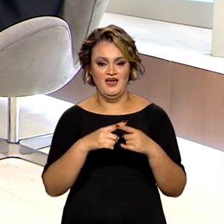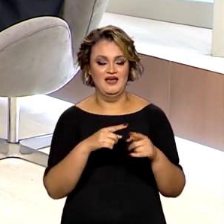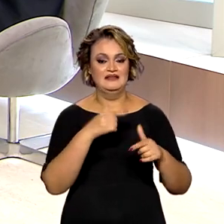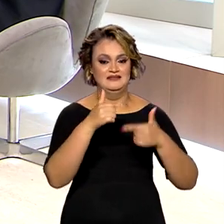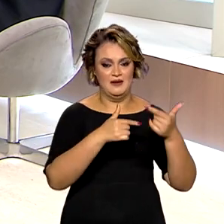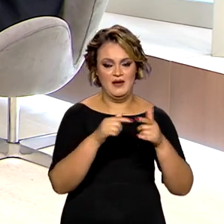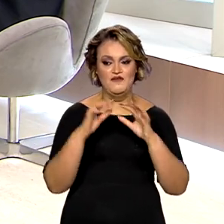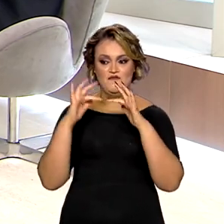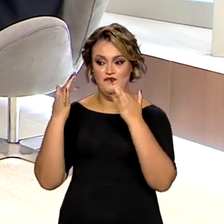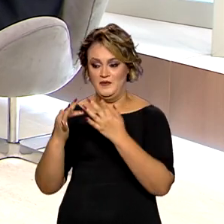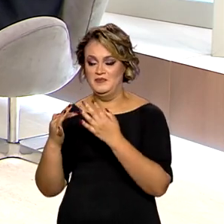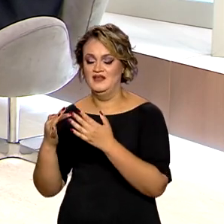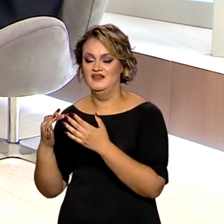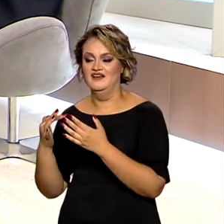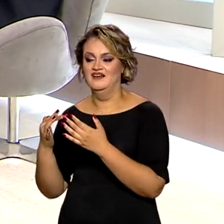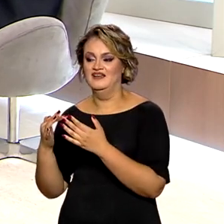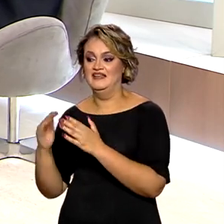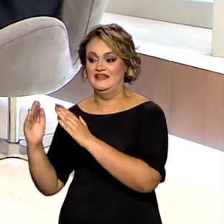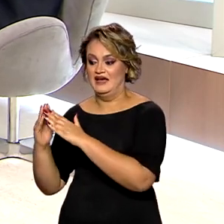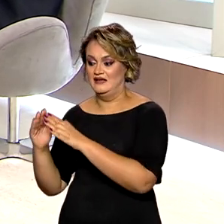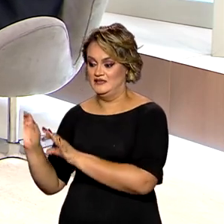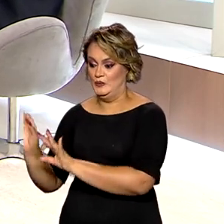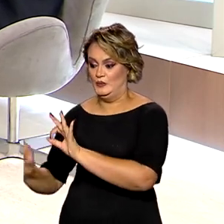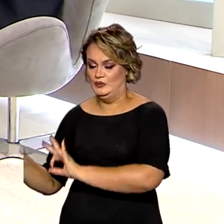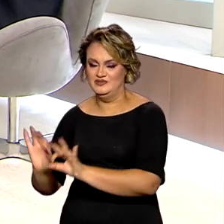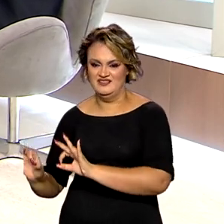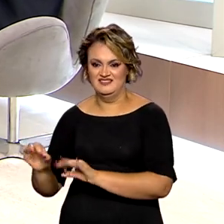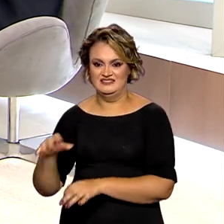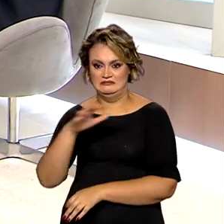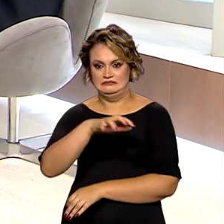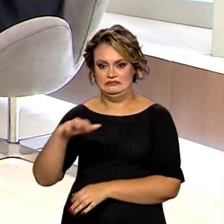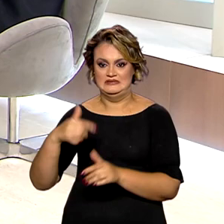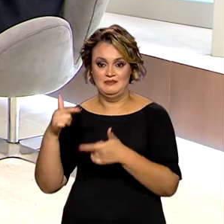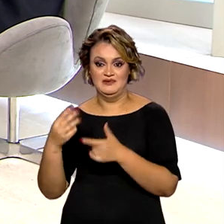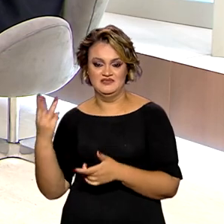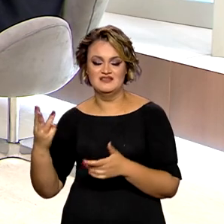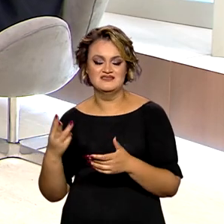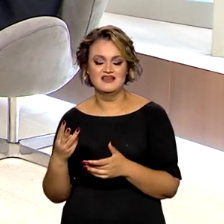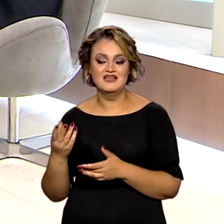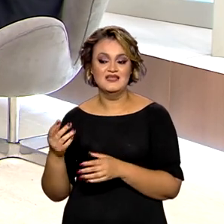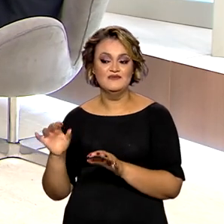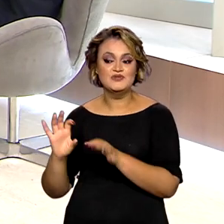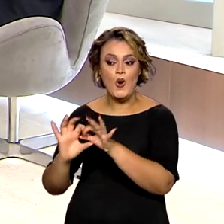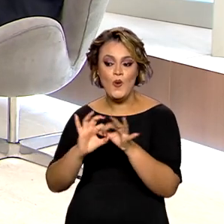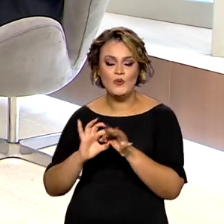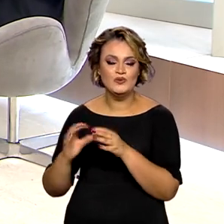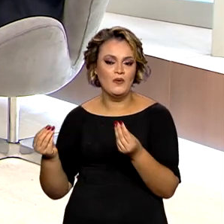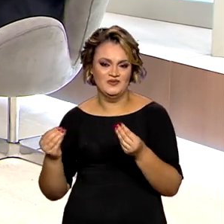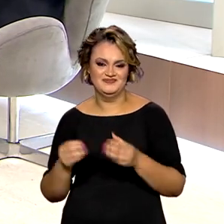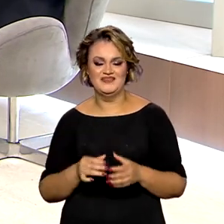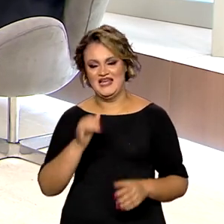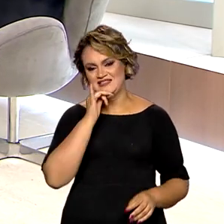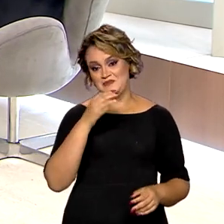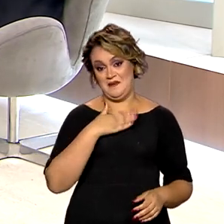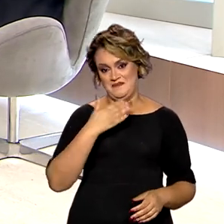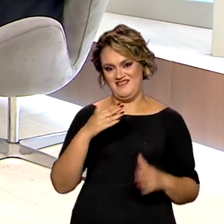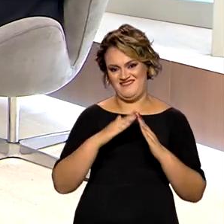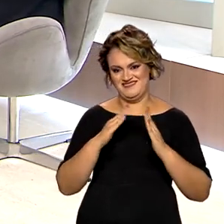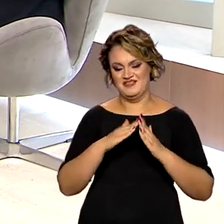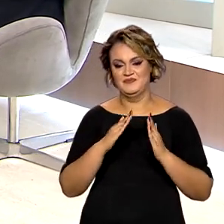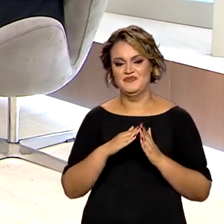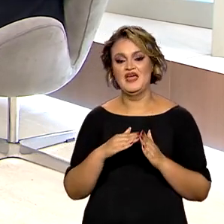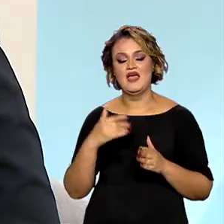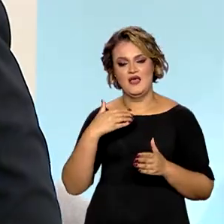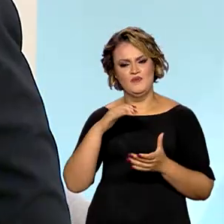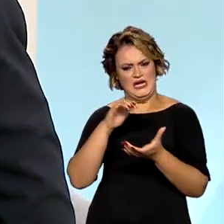família, trabalho e fazer a casa funcionar. E como que você concilia aquilo? Então, vou dar um exemplo lá de casa. Na minha casa, eu